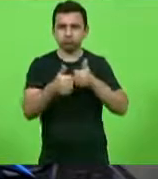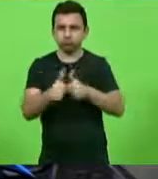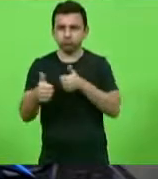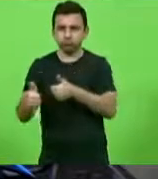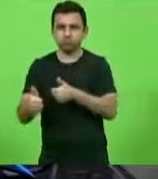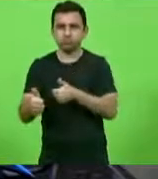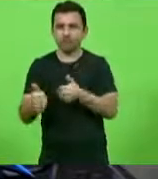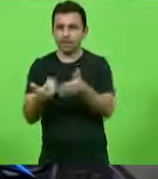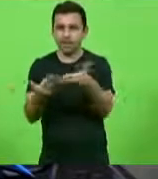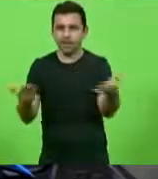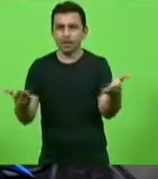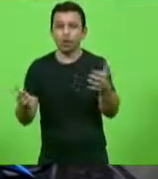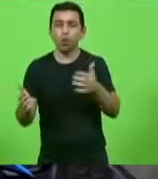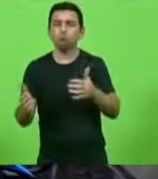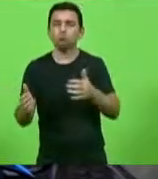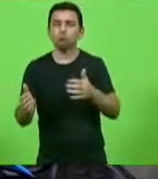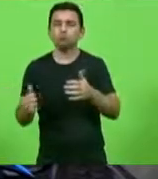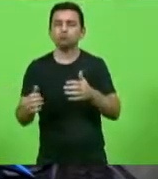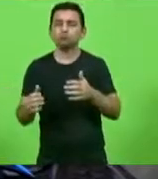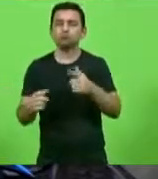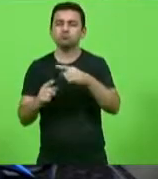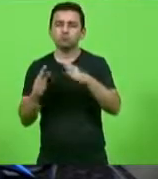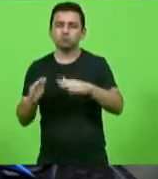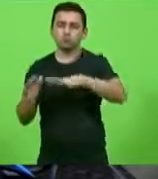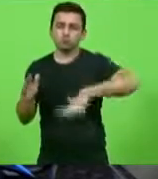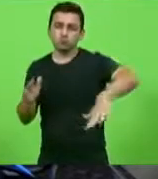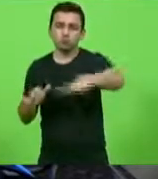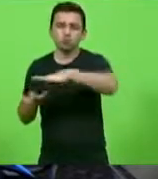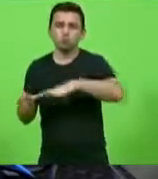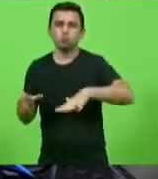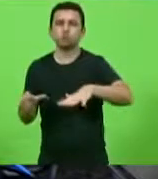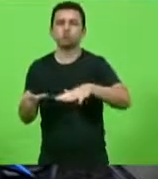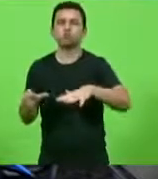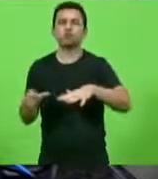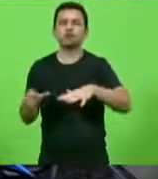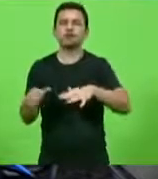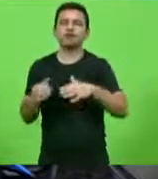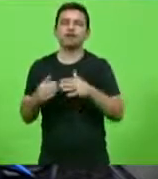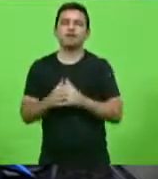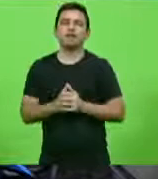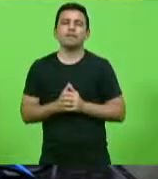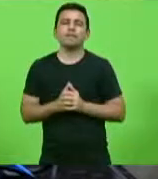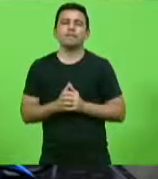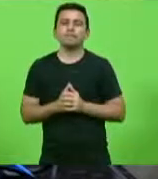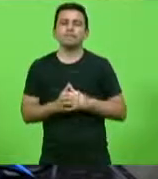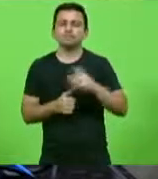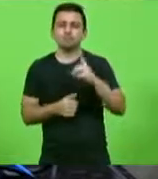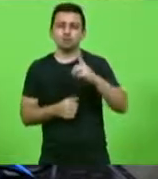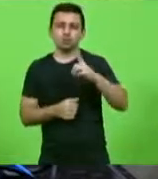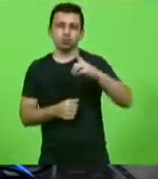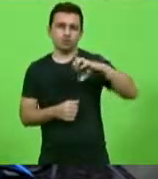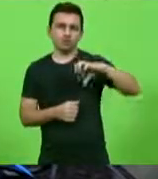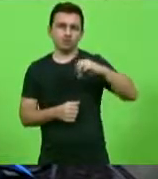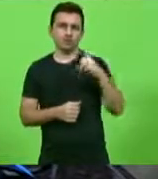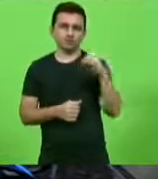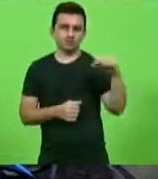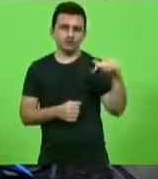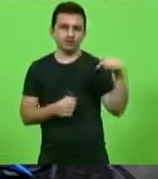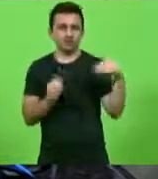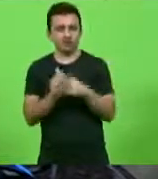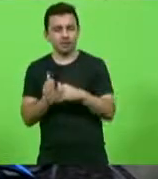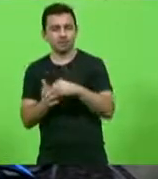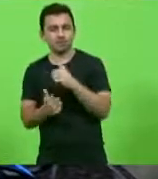reprimir a prática religiosa na União Soviética? Isso mesmo, principalmente entre 1917 e